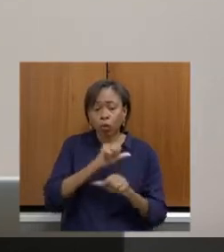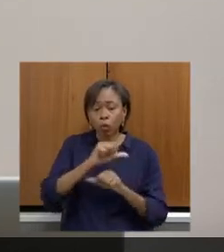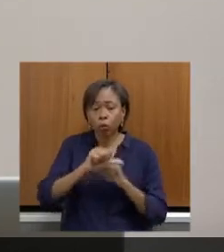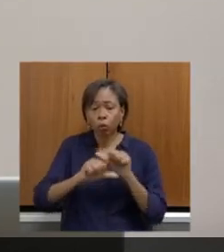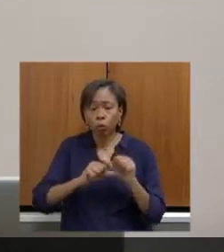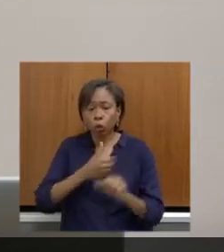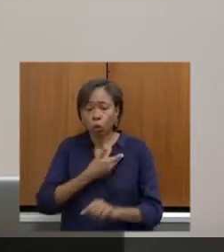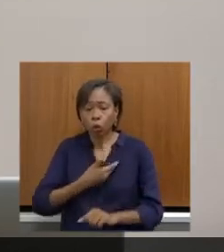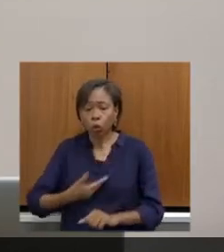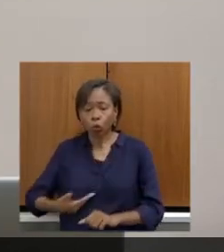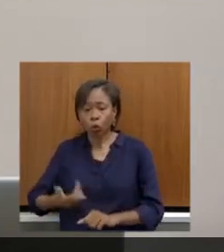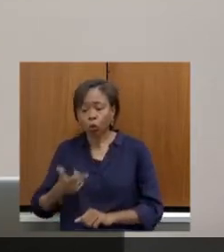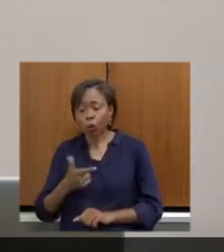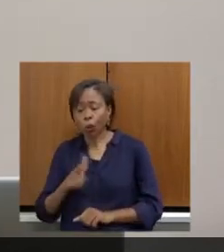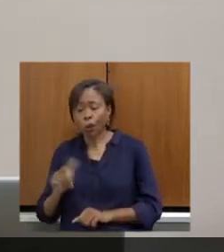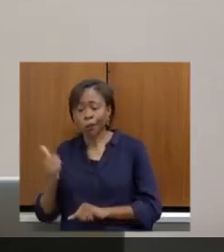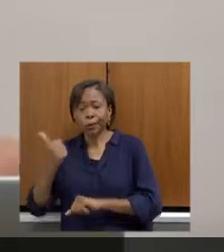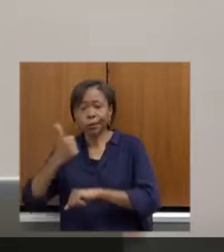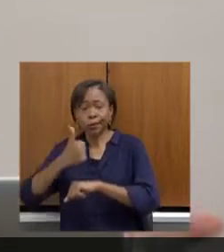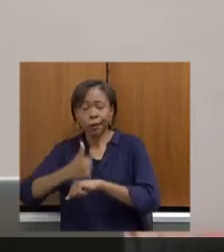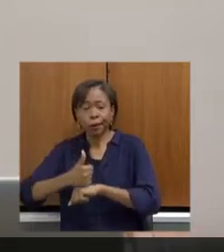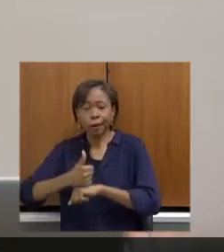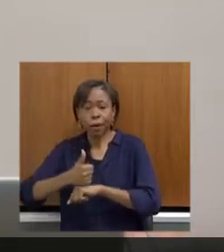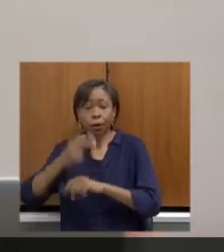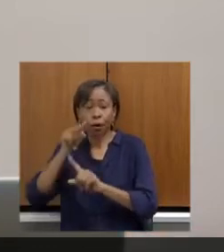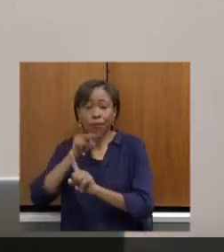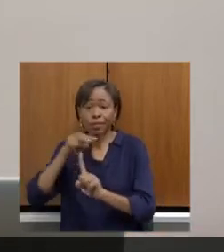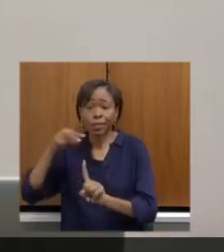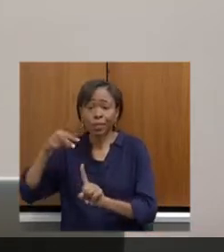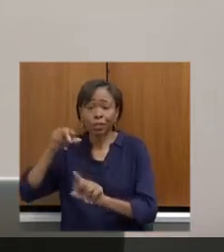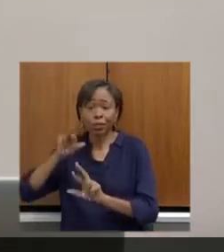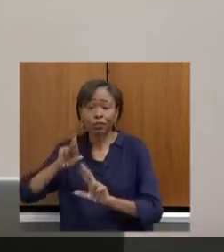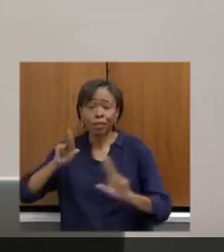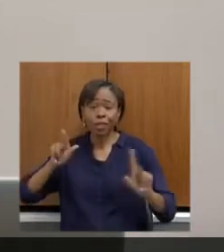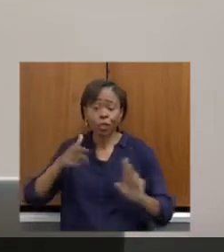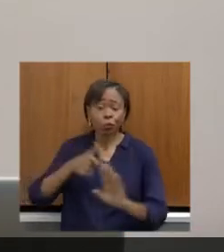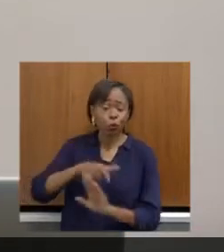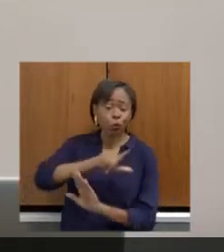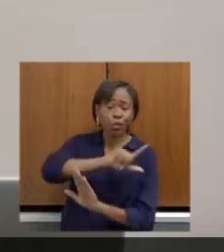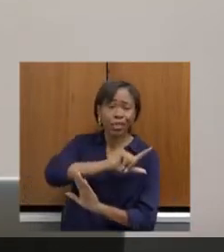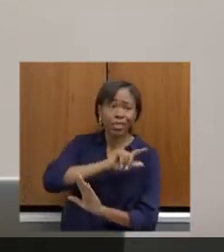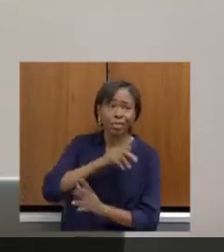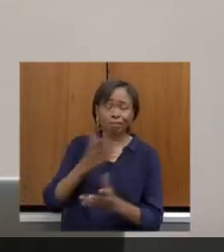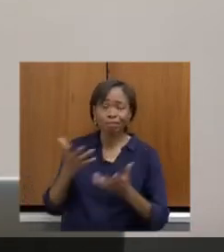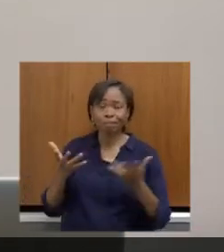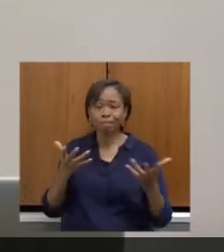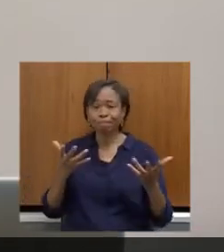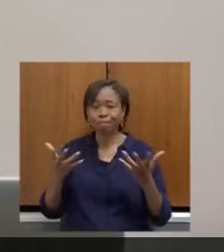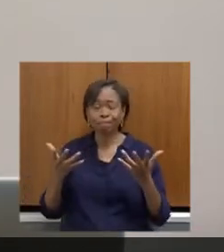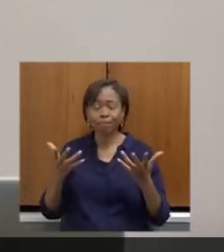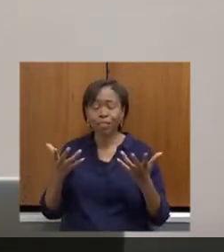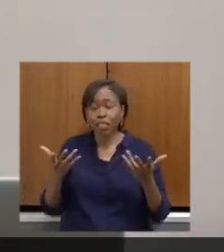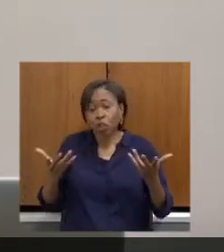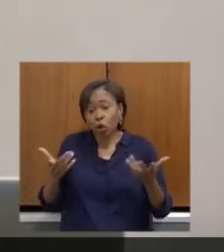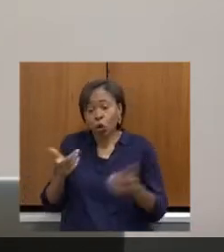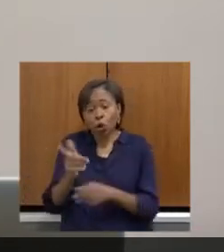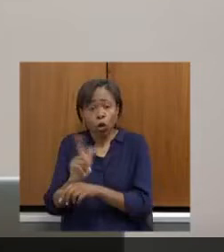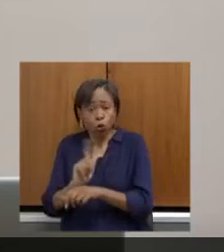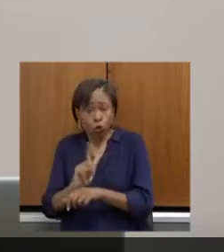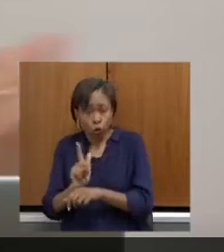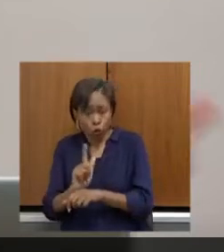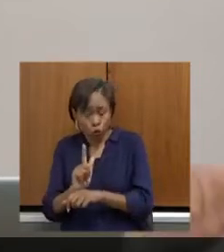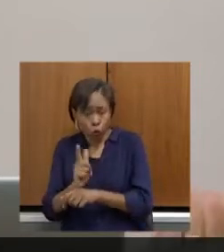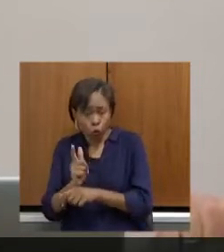aí vem um gestor que tem uma visão diferente daquilo que estava anterior e, politicamente, o gestor que entra